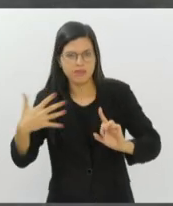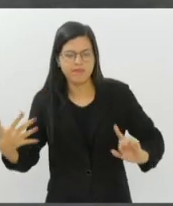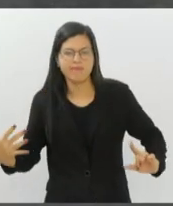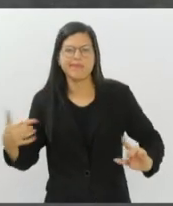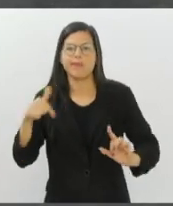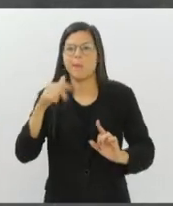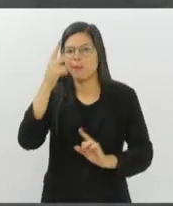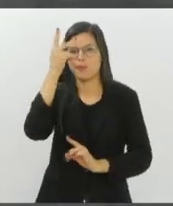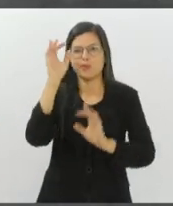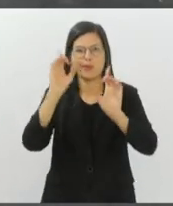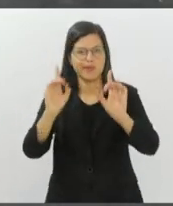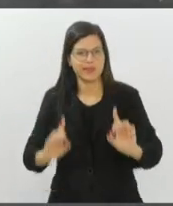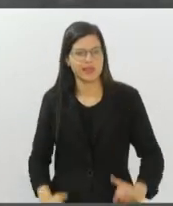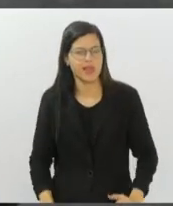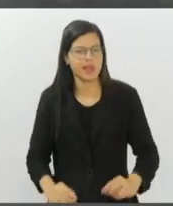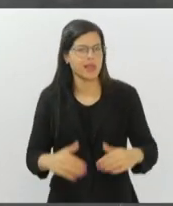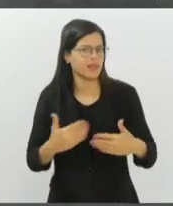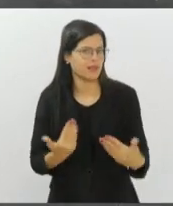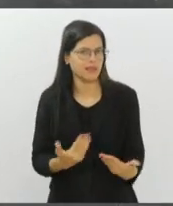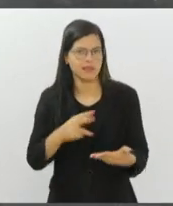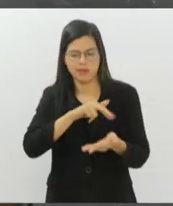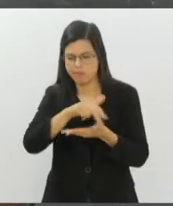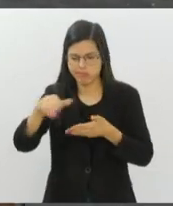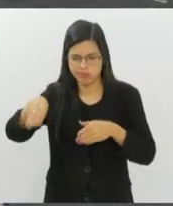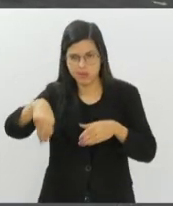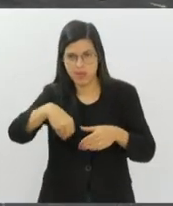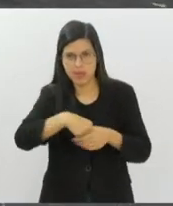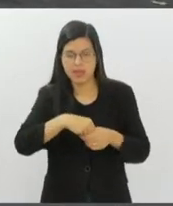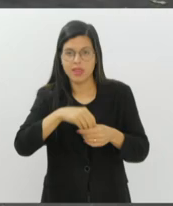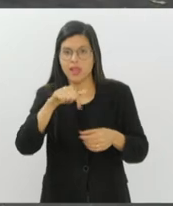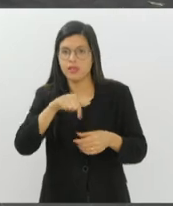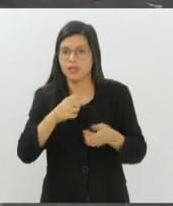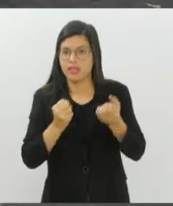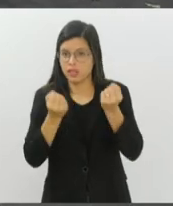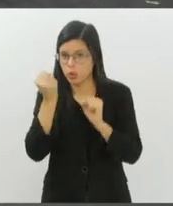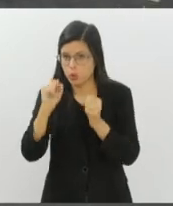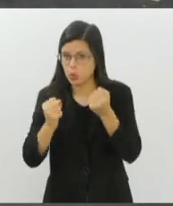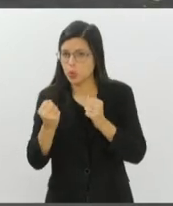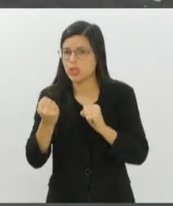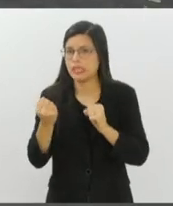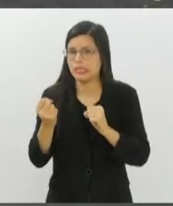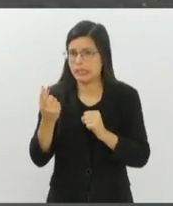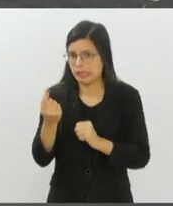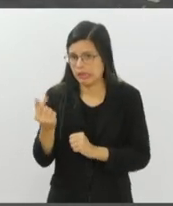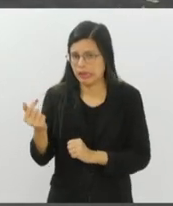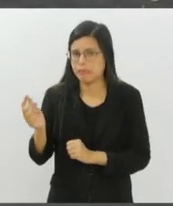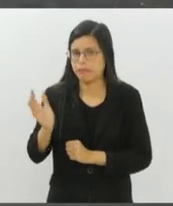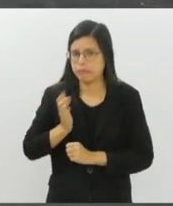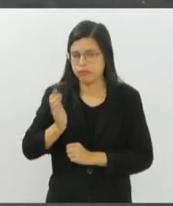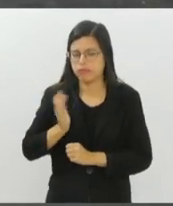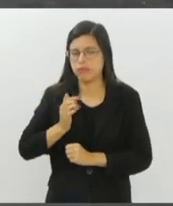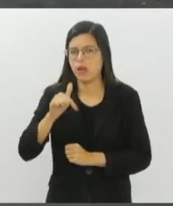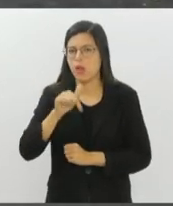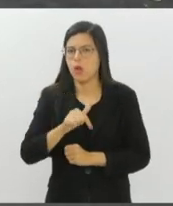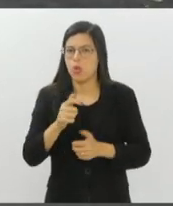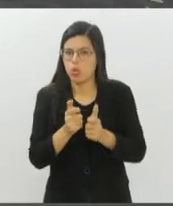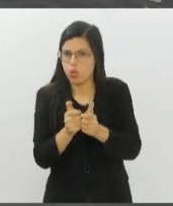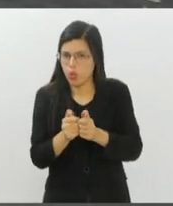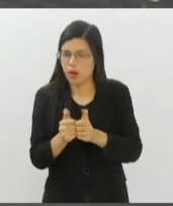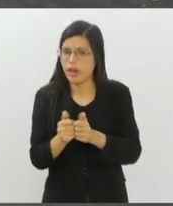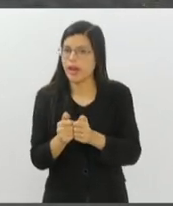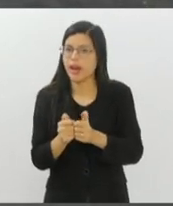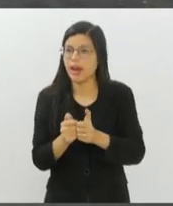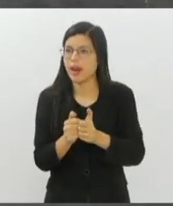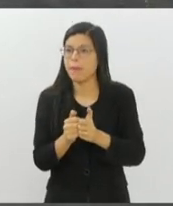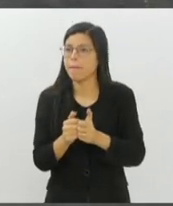pessoas com deficiência, dentro dessa indústria bilionária dos games. A gente hoje está comemorando o Dia do Gamer numa indústria